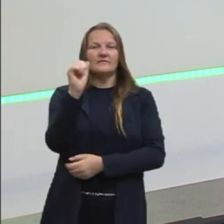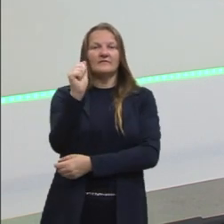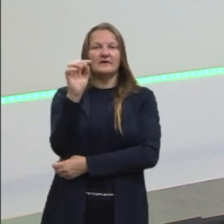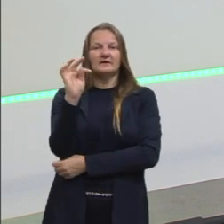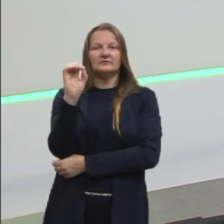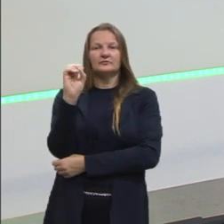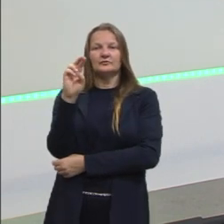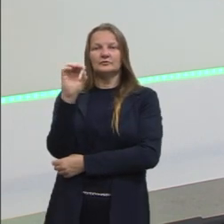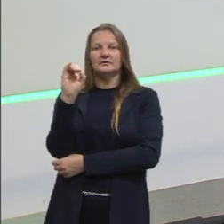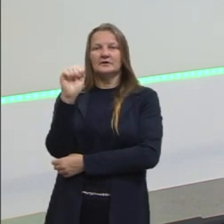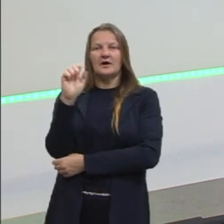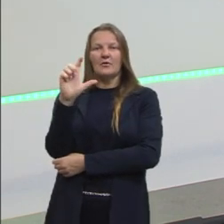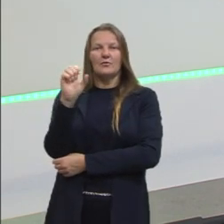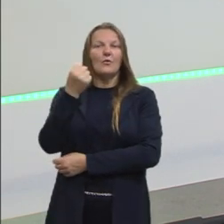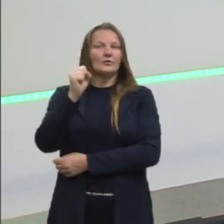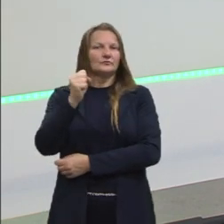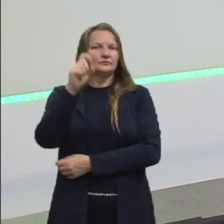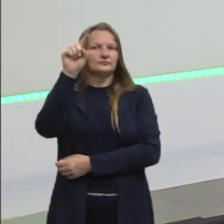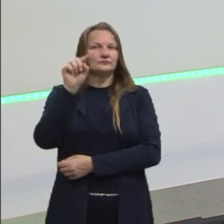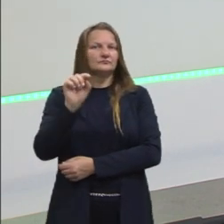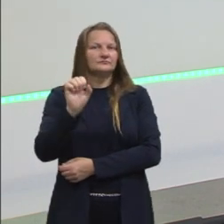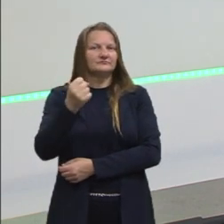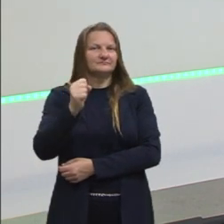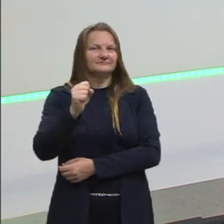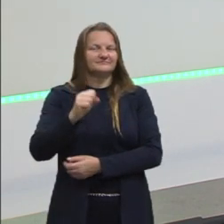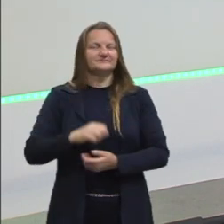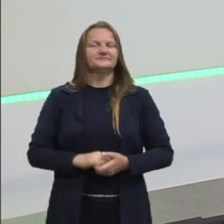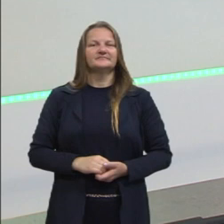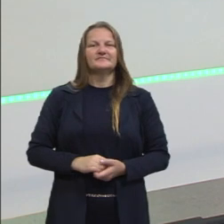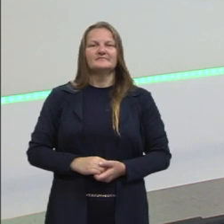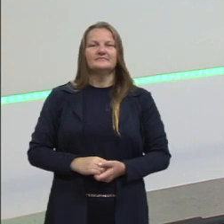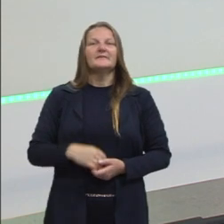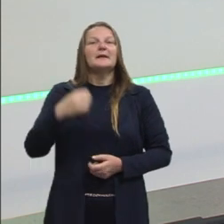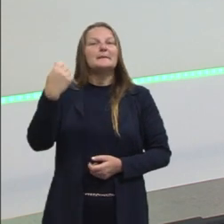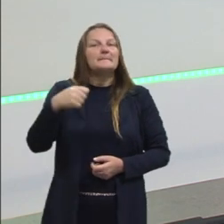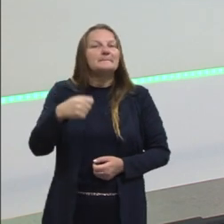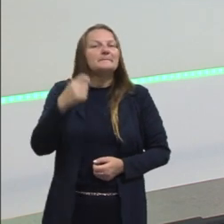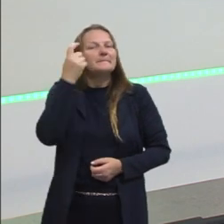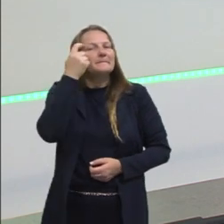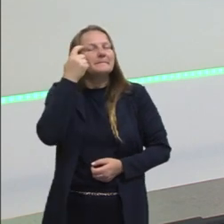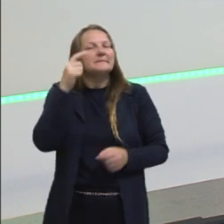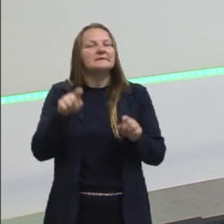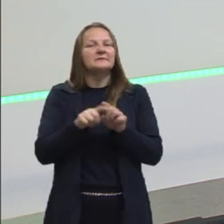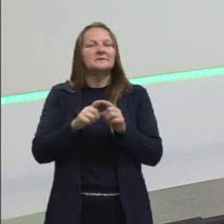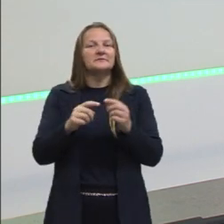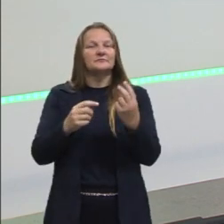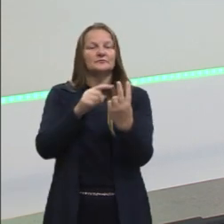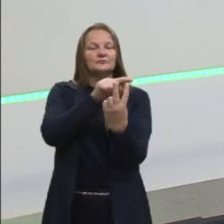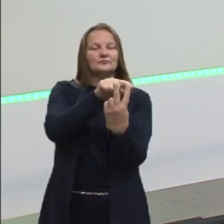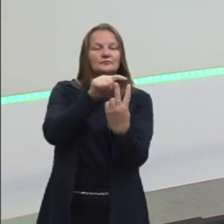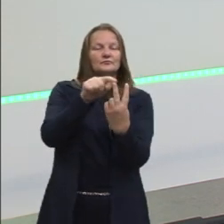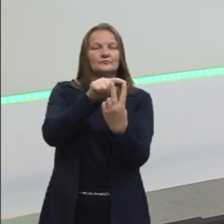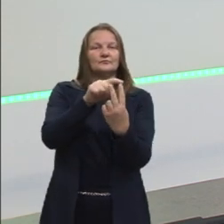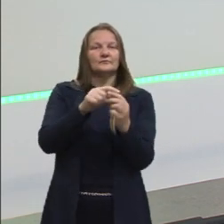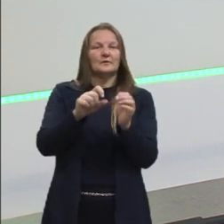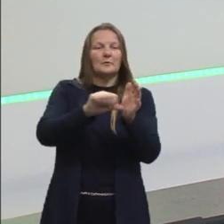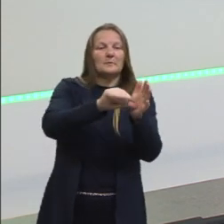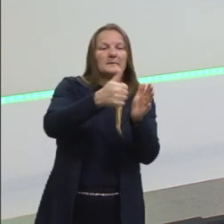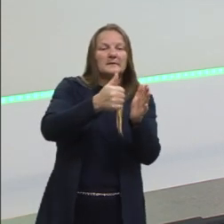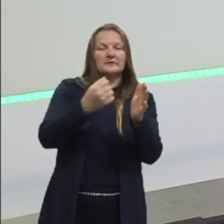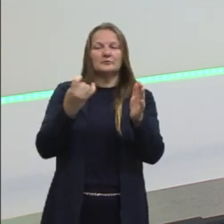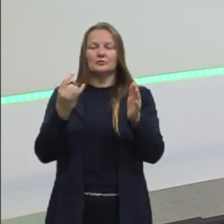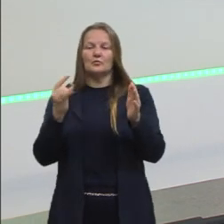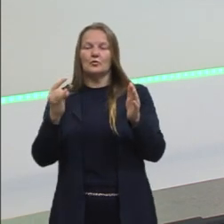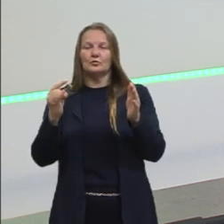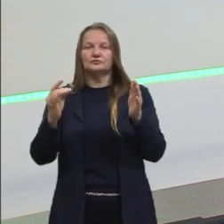seria um fatorial de 8. Agora nós também precisamos pensar no casal, né? Um deles vai ser